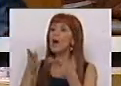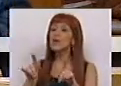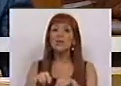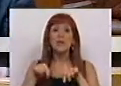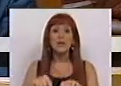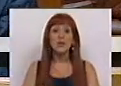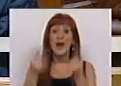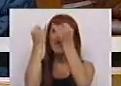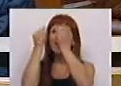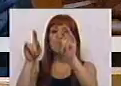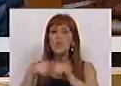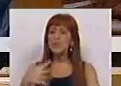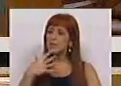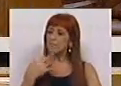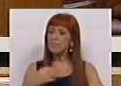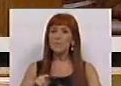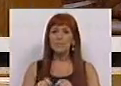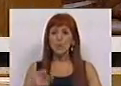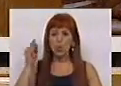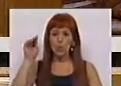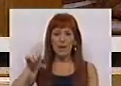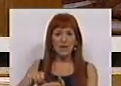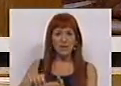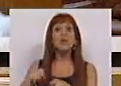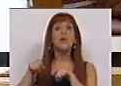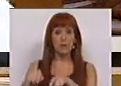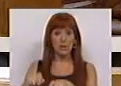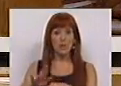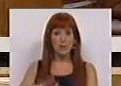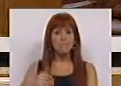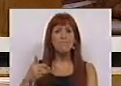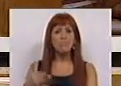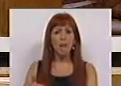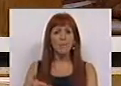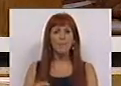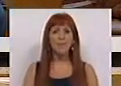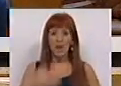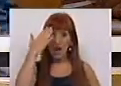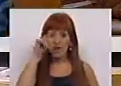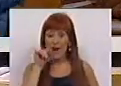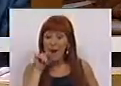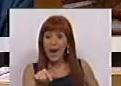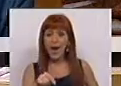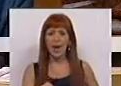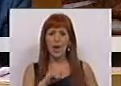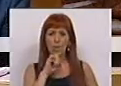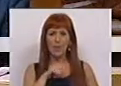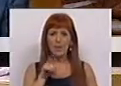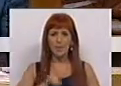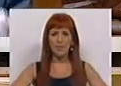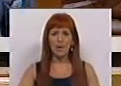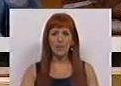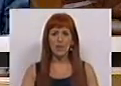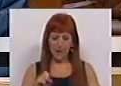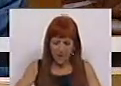para que a independência e a credibilidade do Banco Central sejam reforçadas. Julgamos que esta é ainda oportunidade